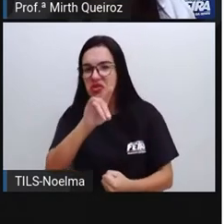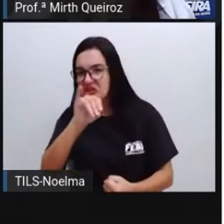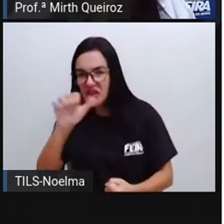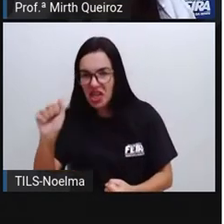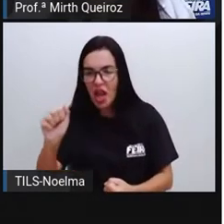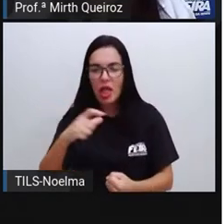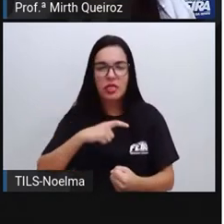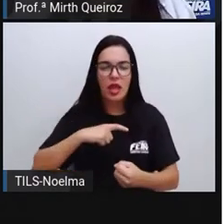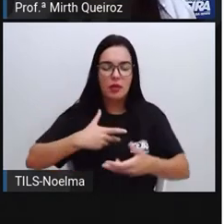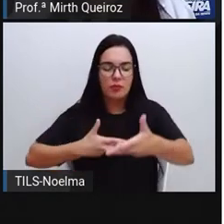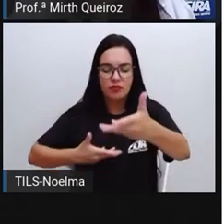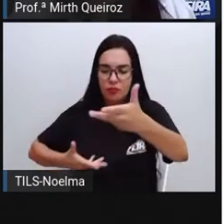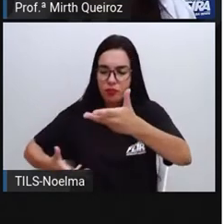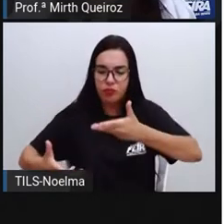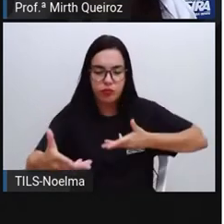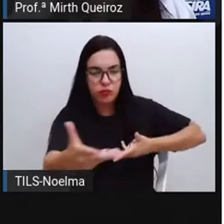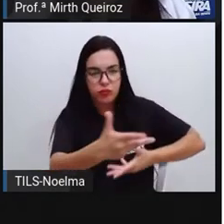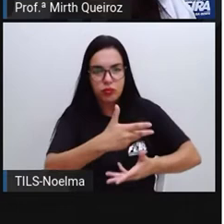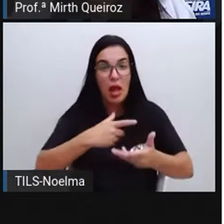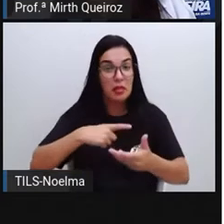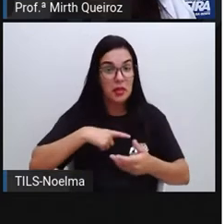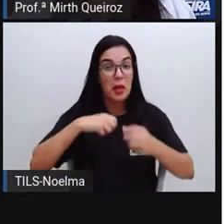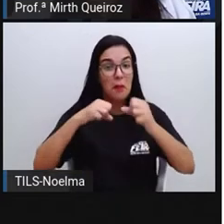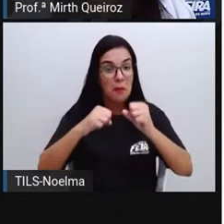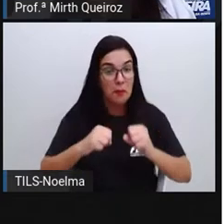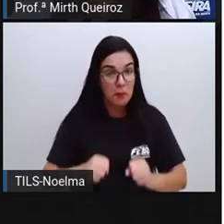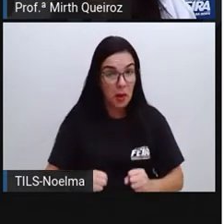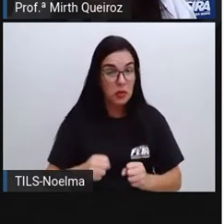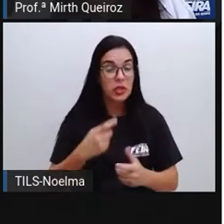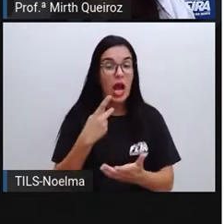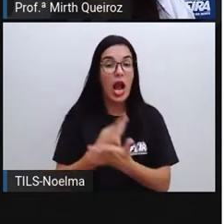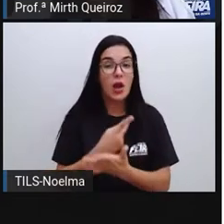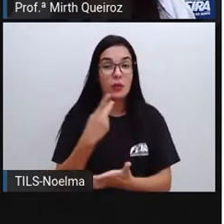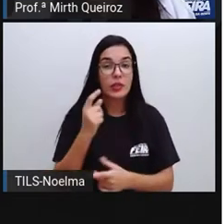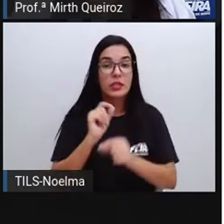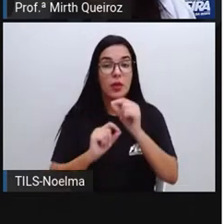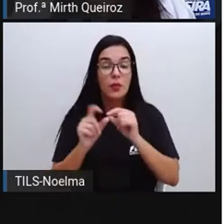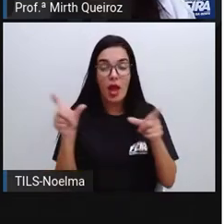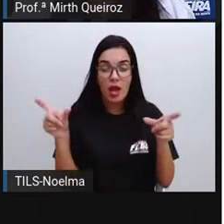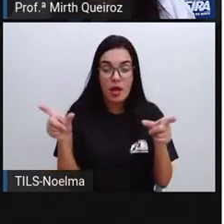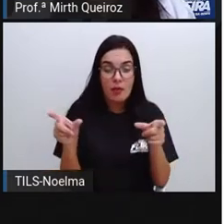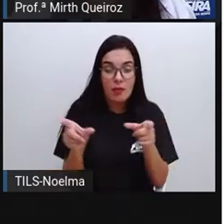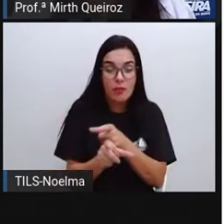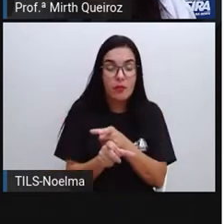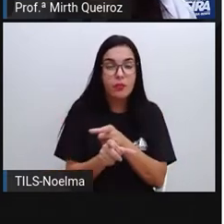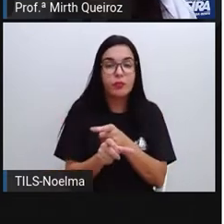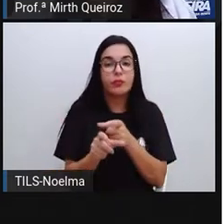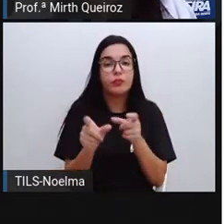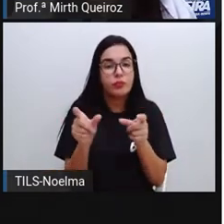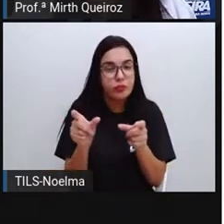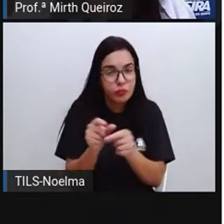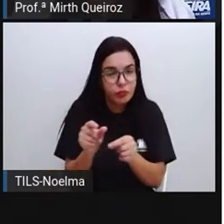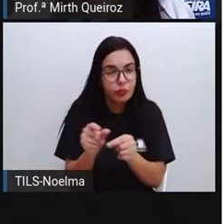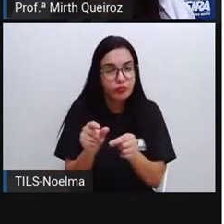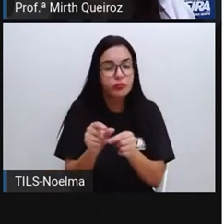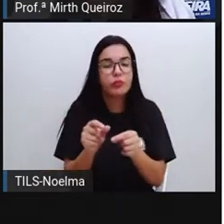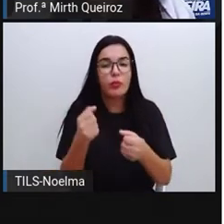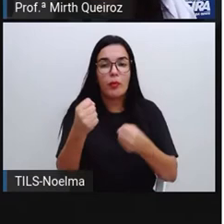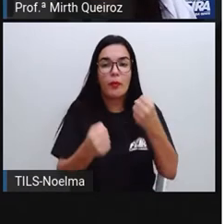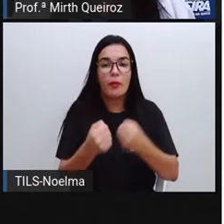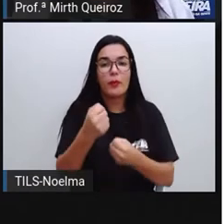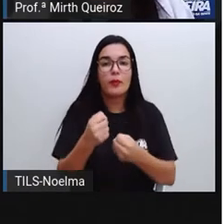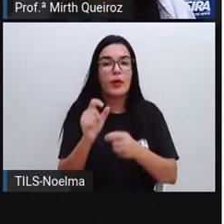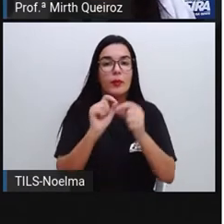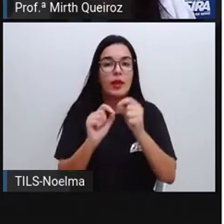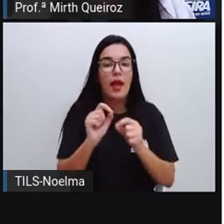rodízio de veículos é uma das possíveis medidas para a redução do congestionamento, que é o rodízio por placa,